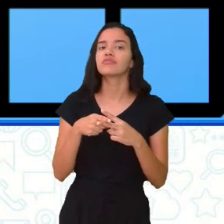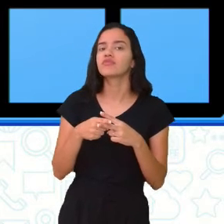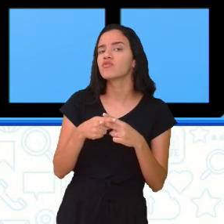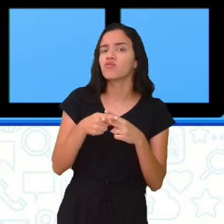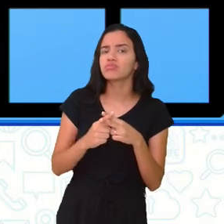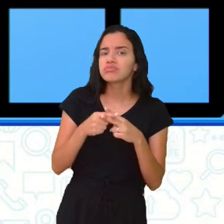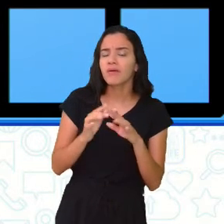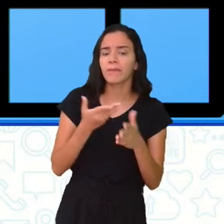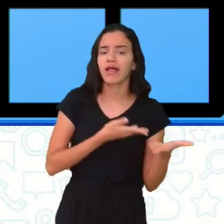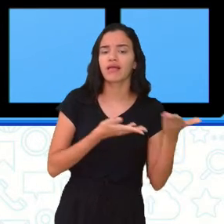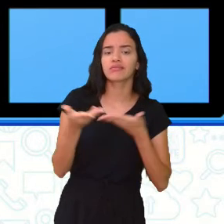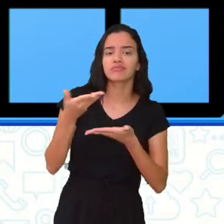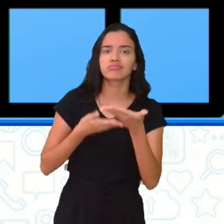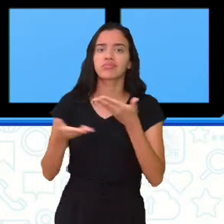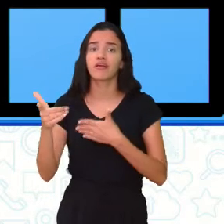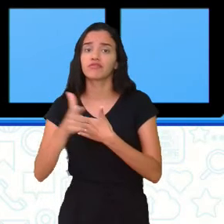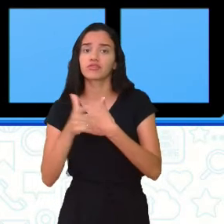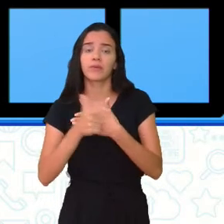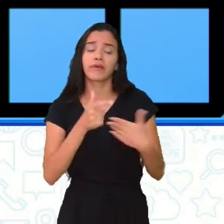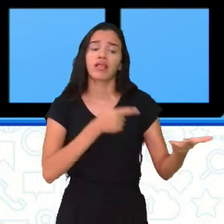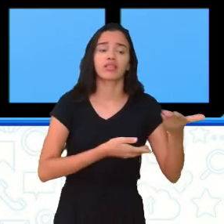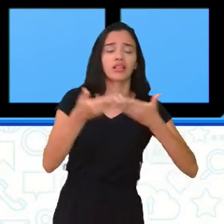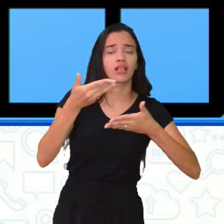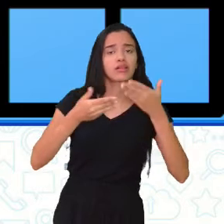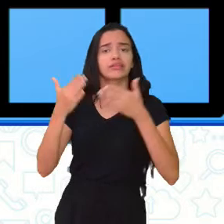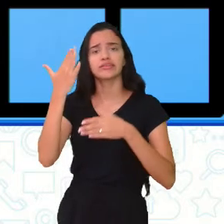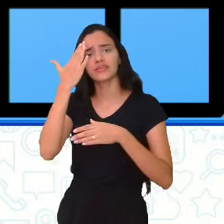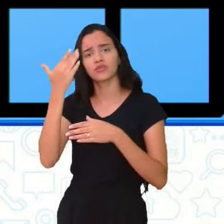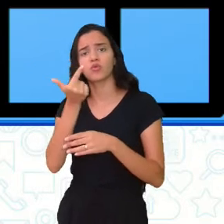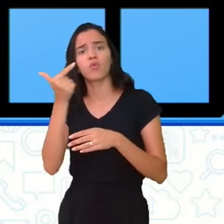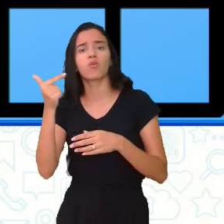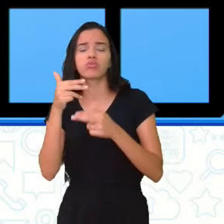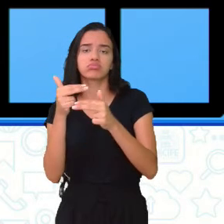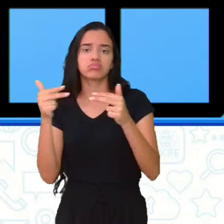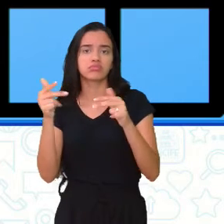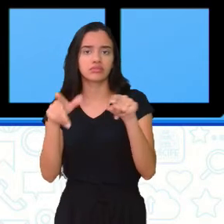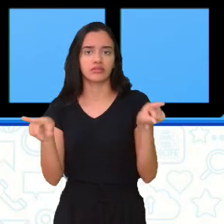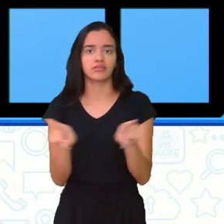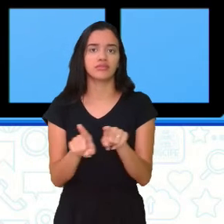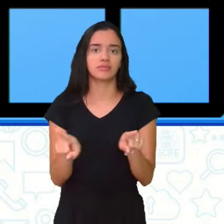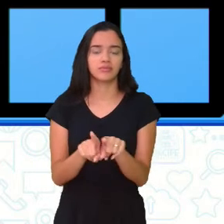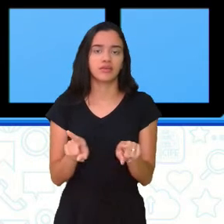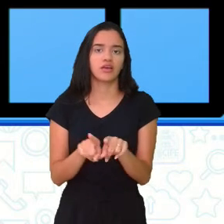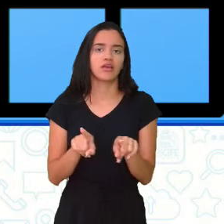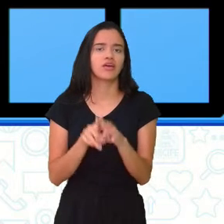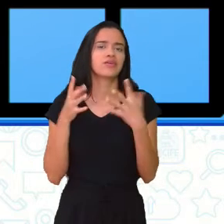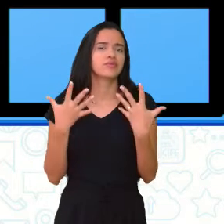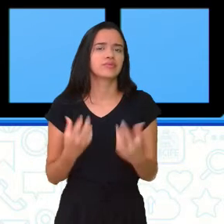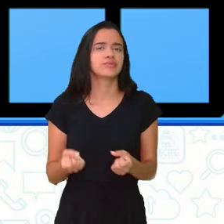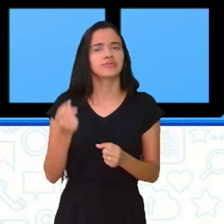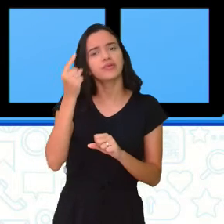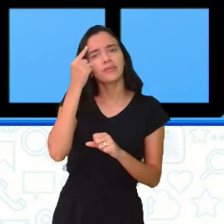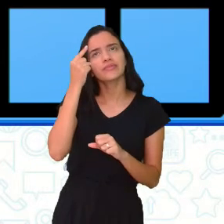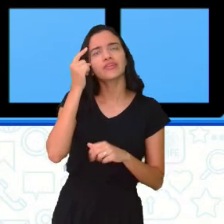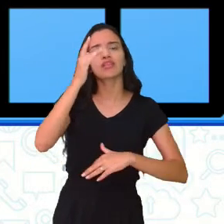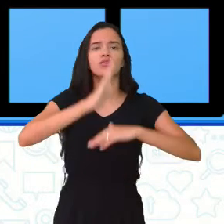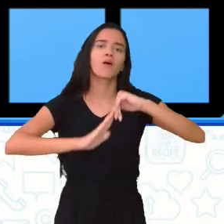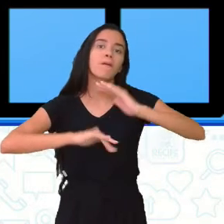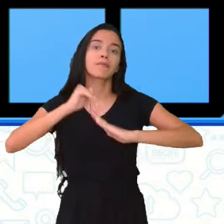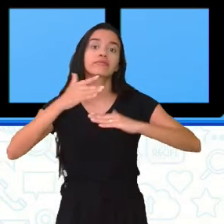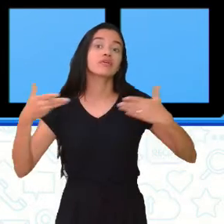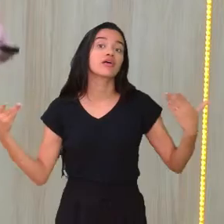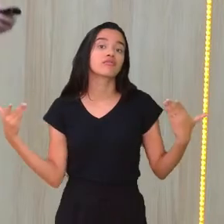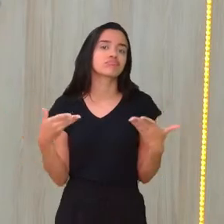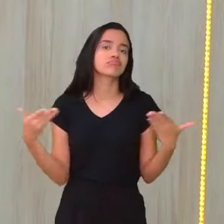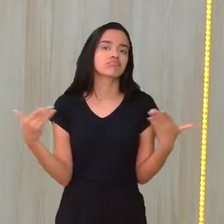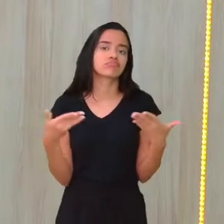para interagir e para entender outras coisas, né? Vamos pensar numa profissão atual.